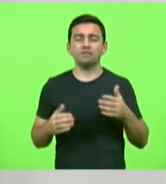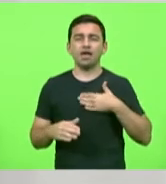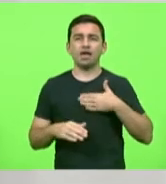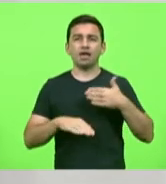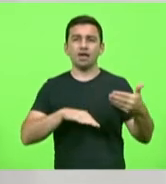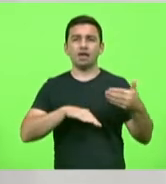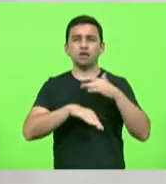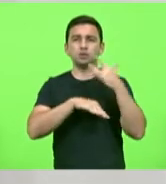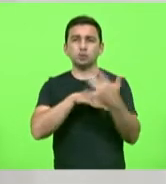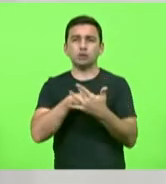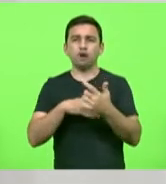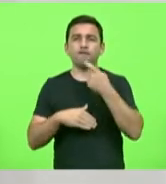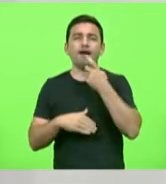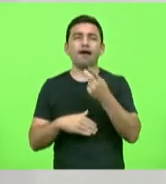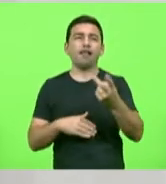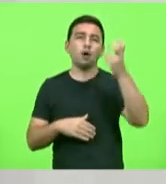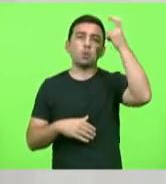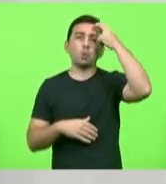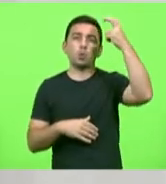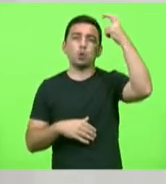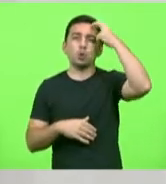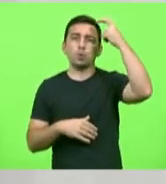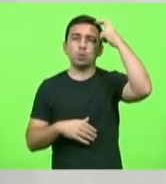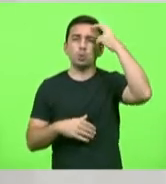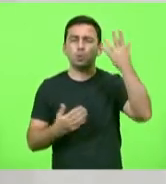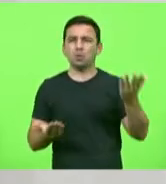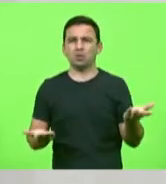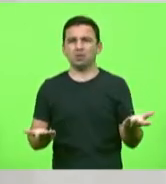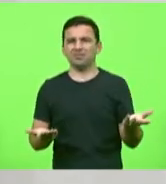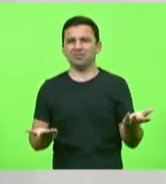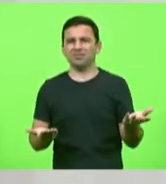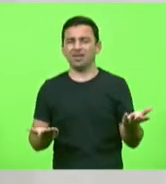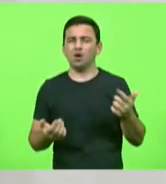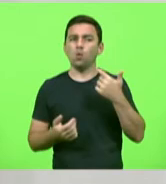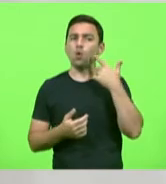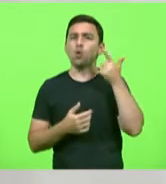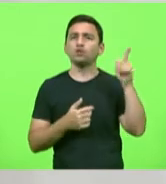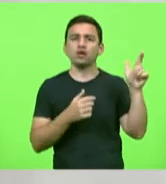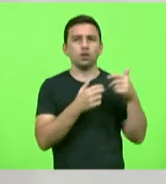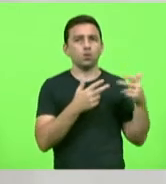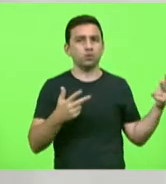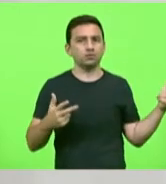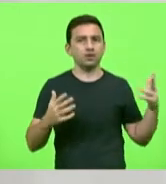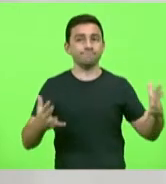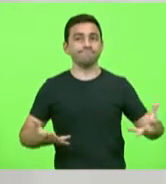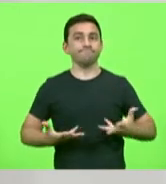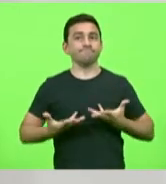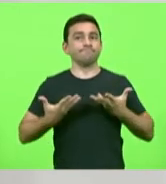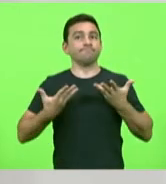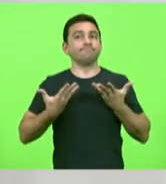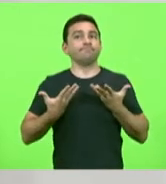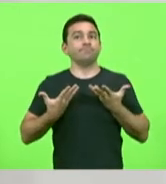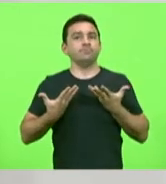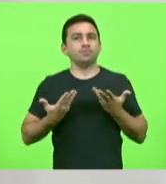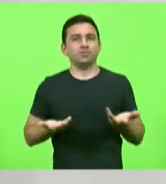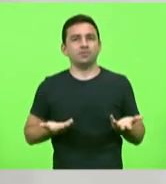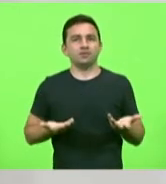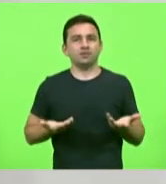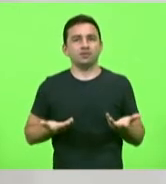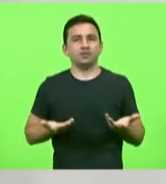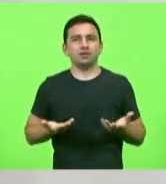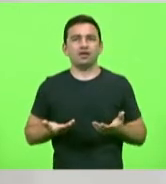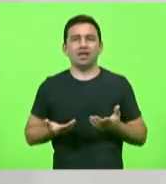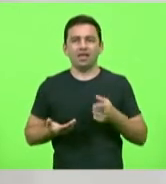que é cultura cultura é uma outra coisa que eleva a nossa alma não uma